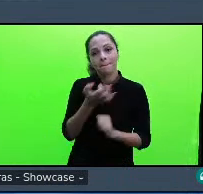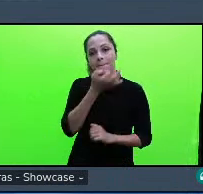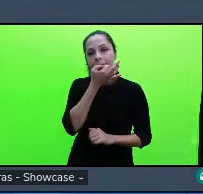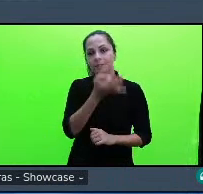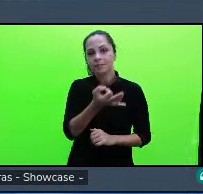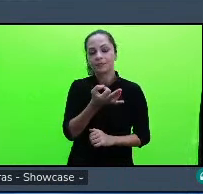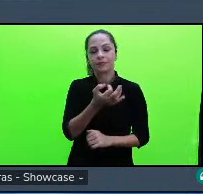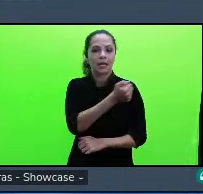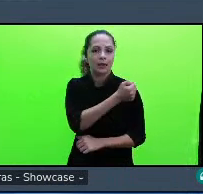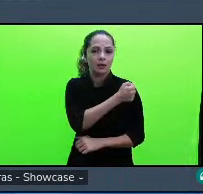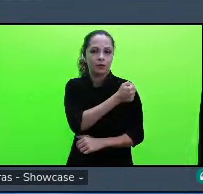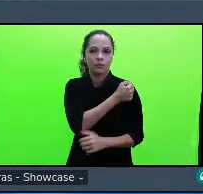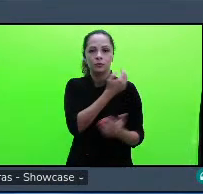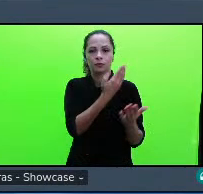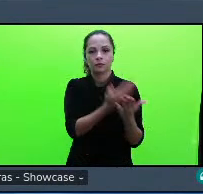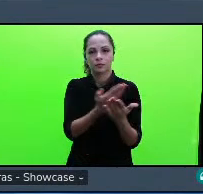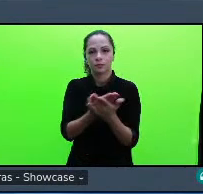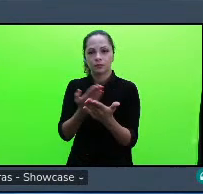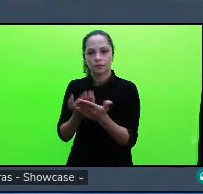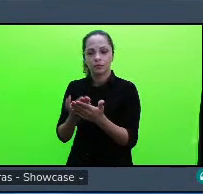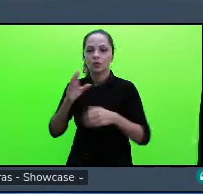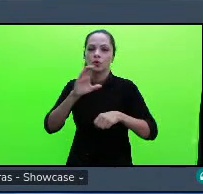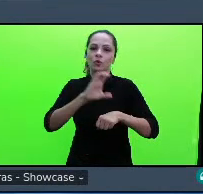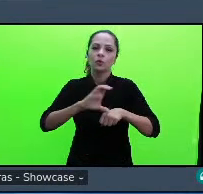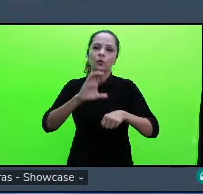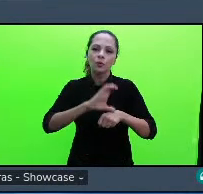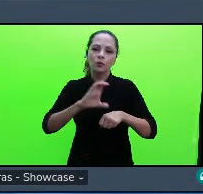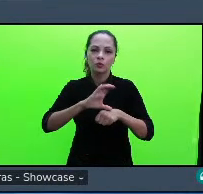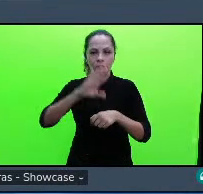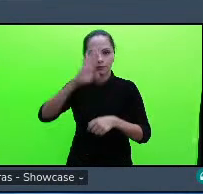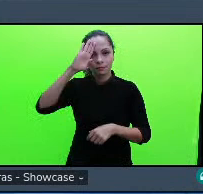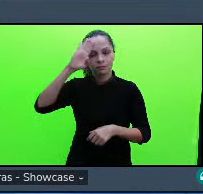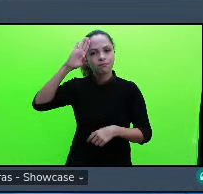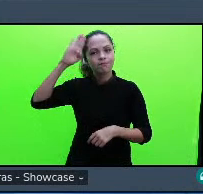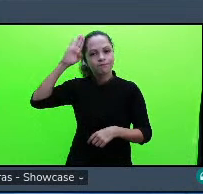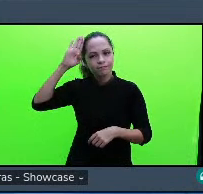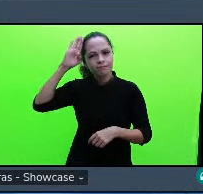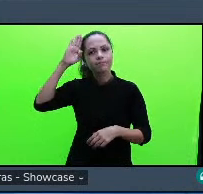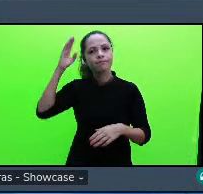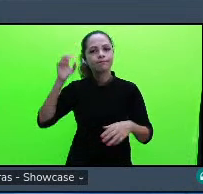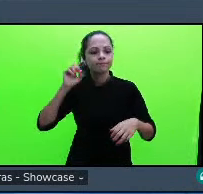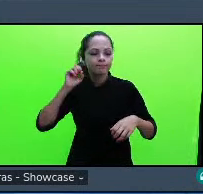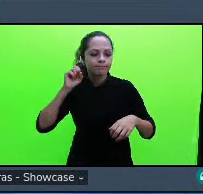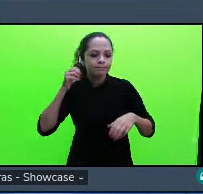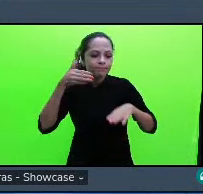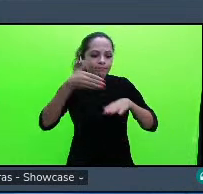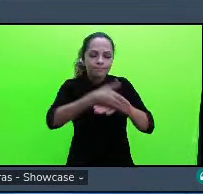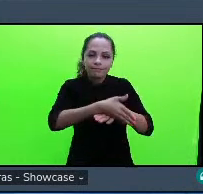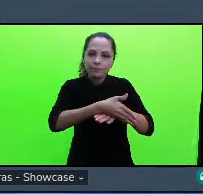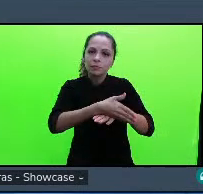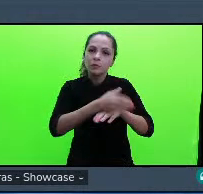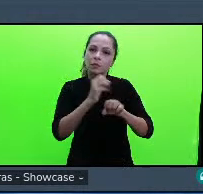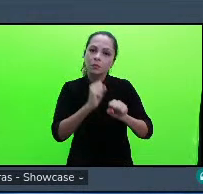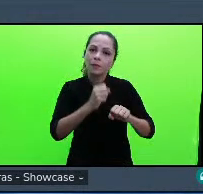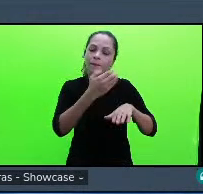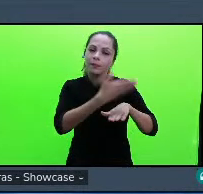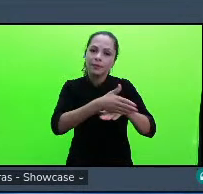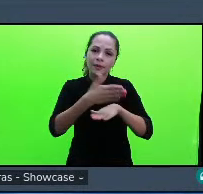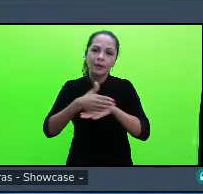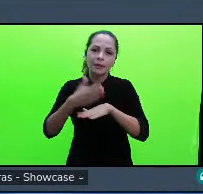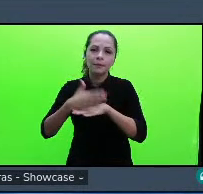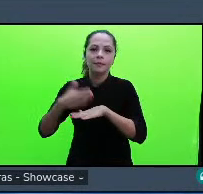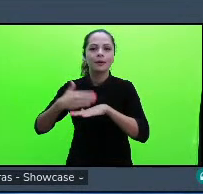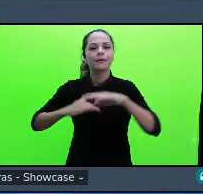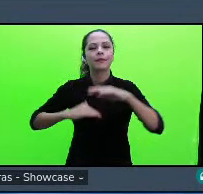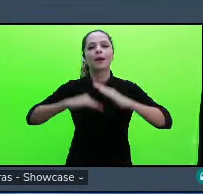-chegados no curso de graduação pode se beneficiar de programas de treinamento de habilidades sociais assim